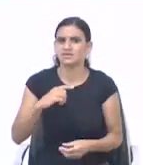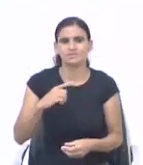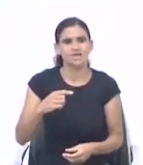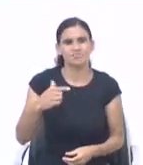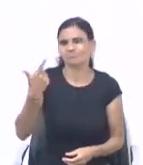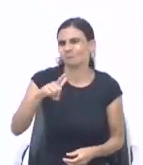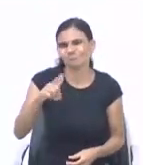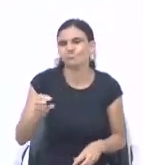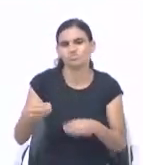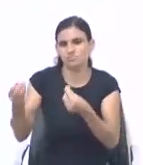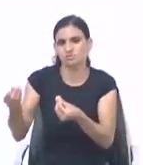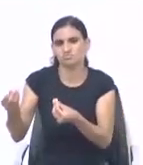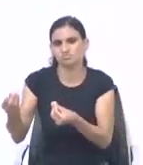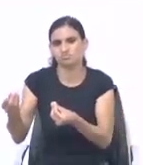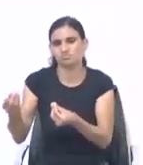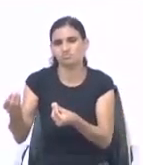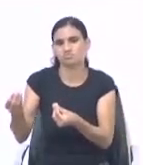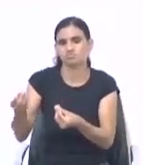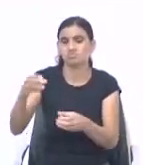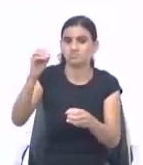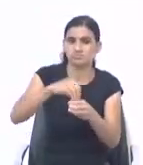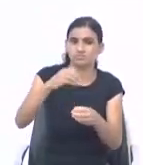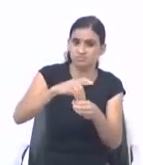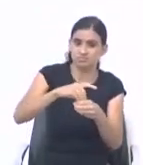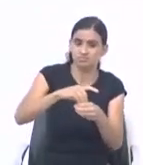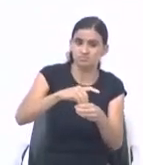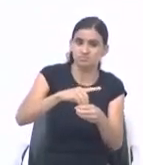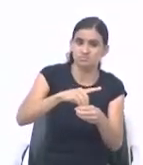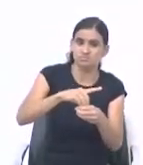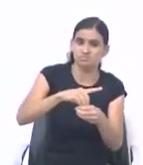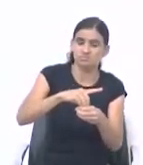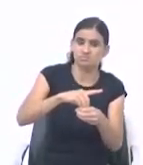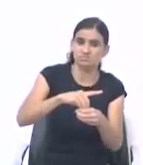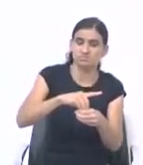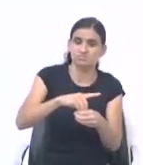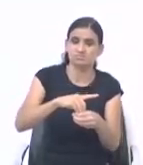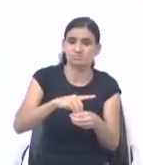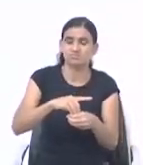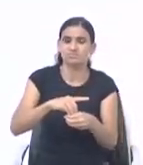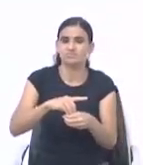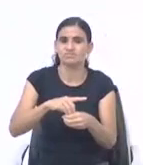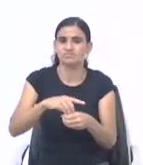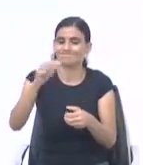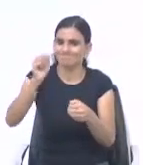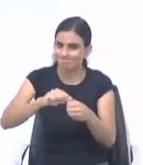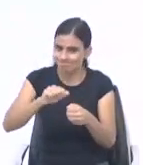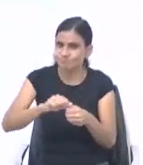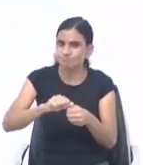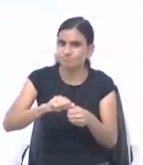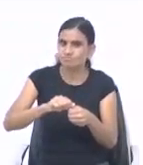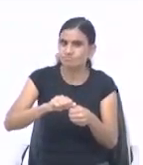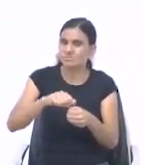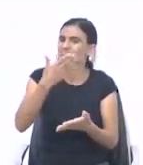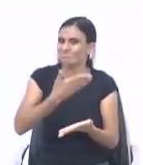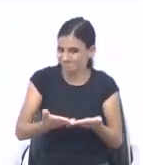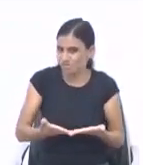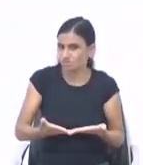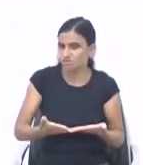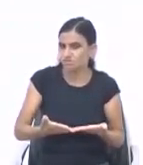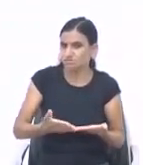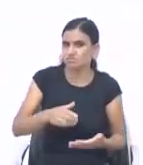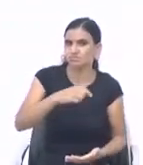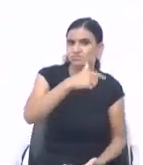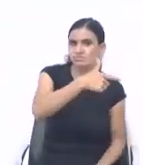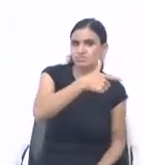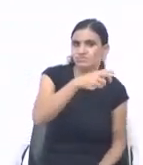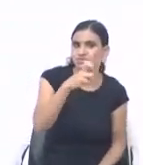justo, como dizmos e oferta, ele faz para sua perda. E olha o versículo 25 que ele diz,